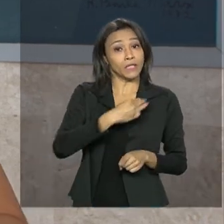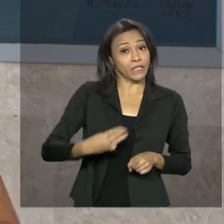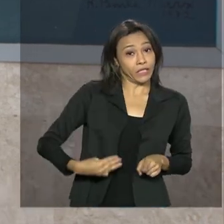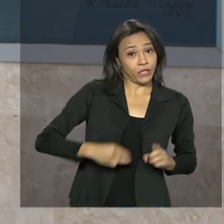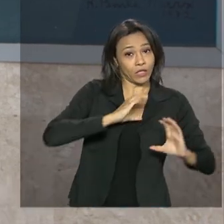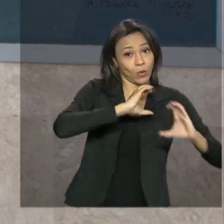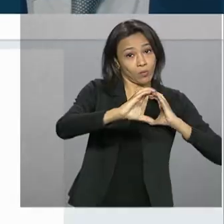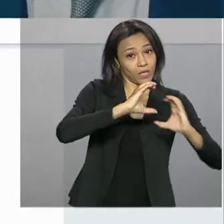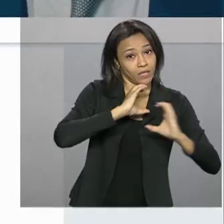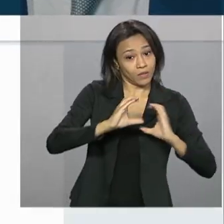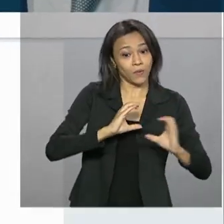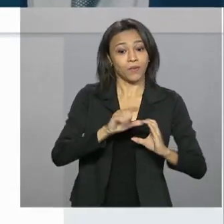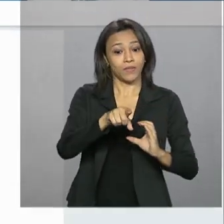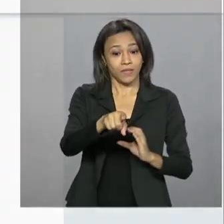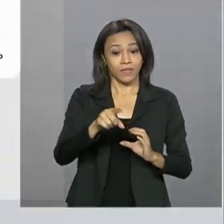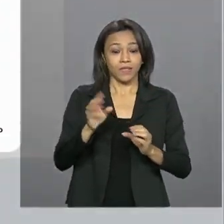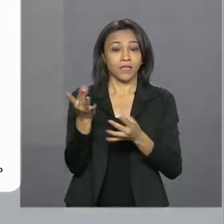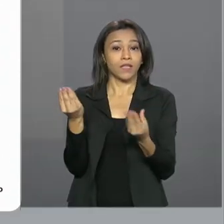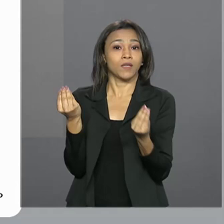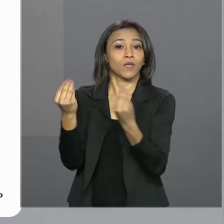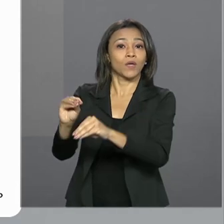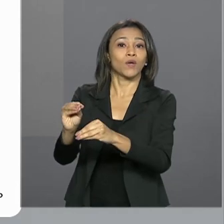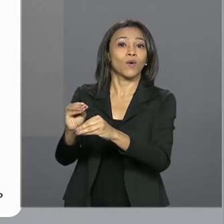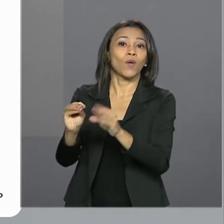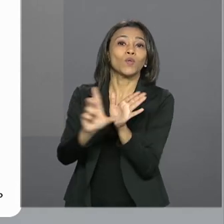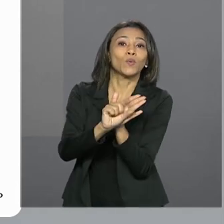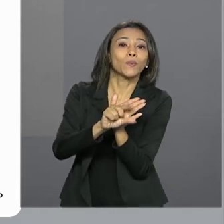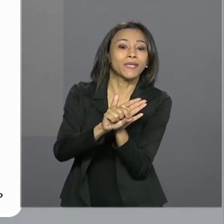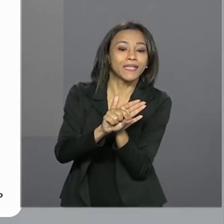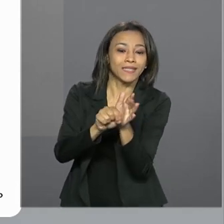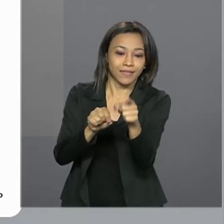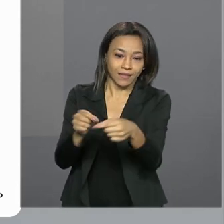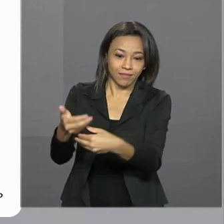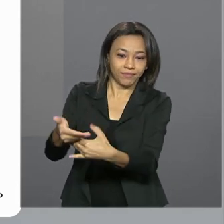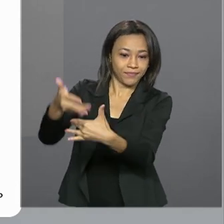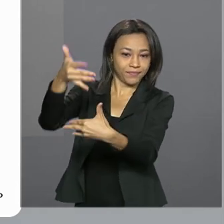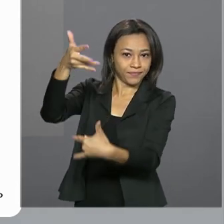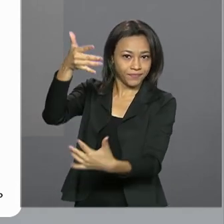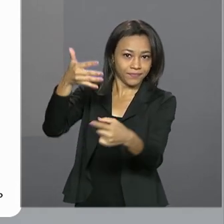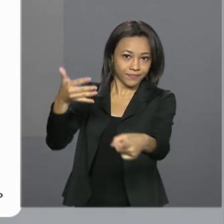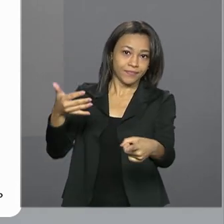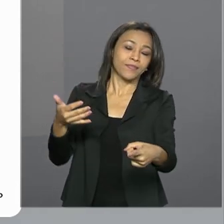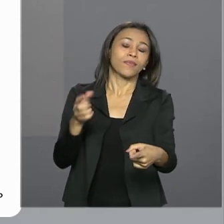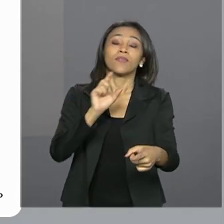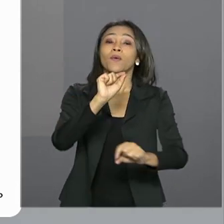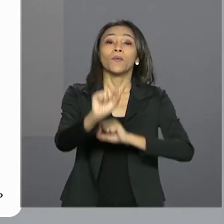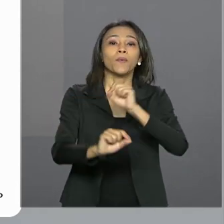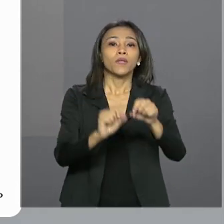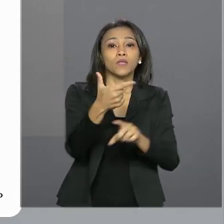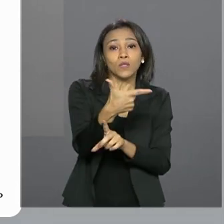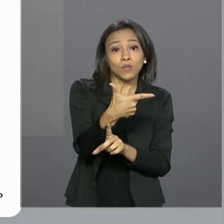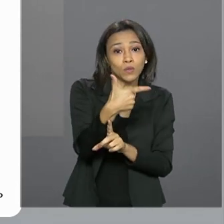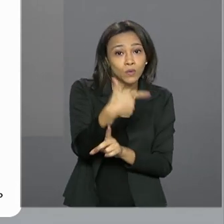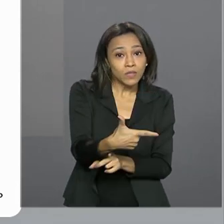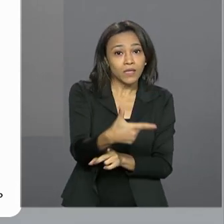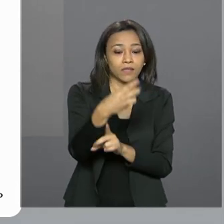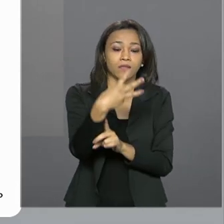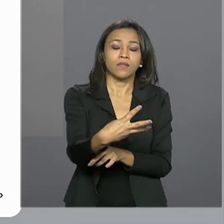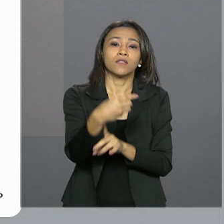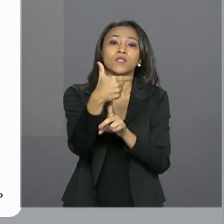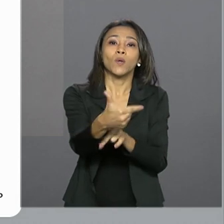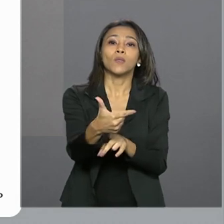Fábio Faria, que fez esse anúncio via Twitter. Segundo o ministro, num primeiro chamamento, serão atendidos 232